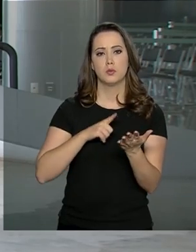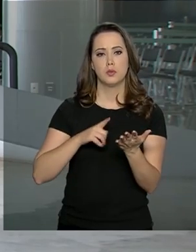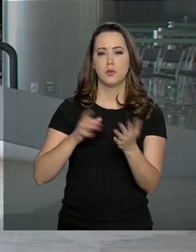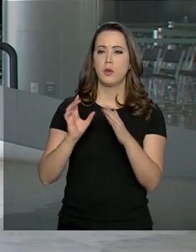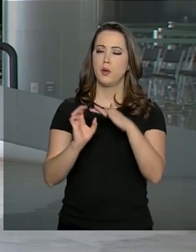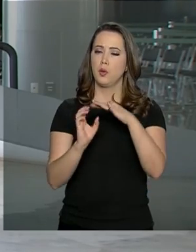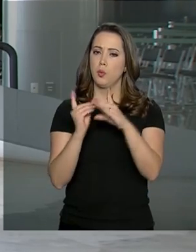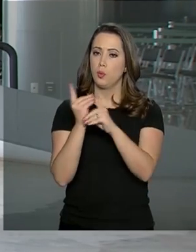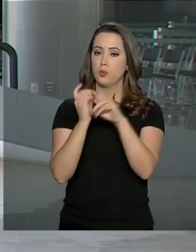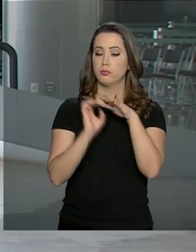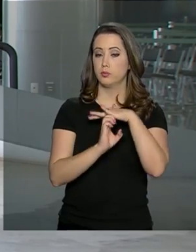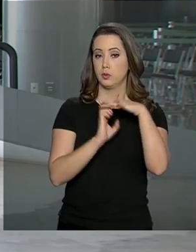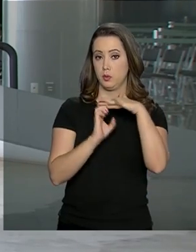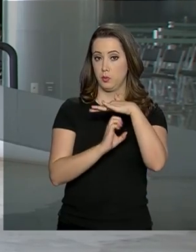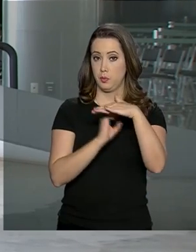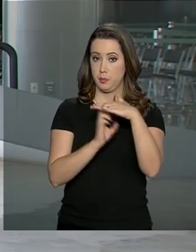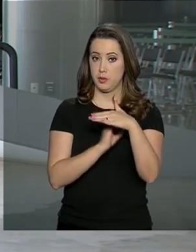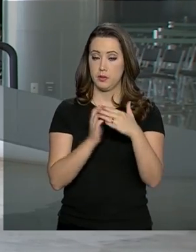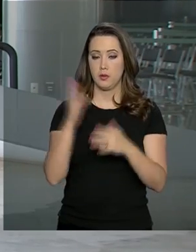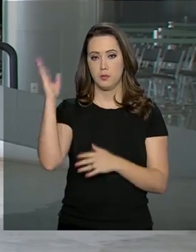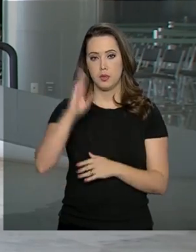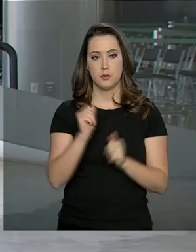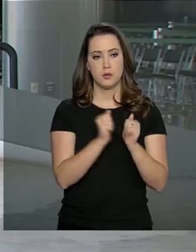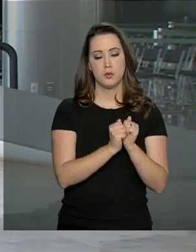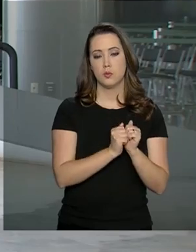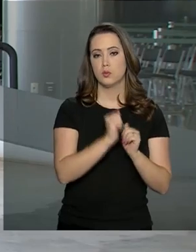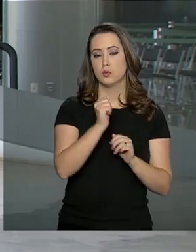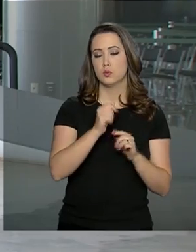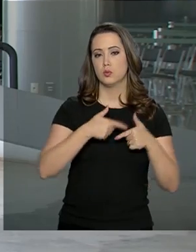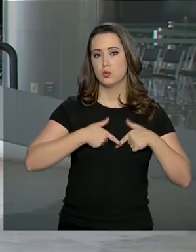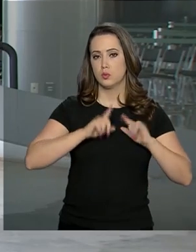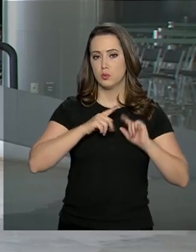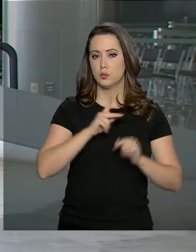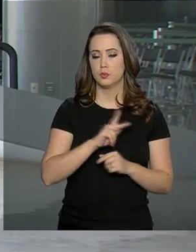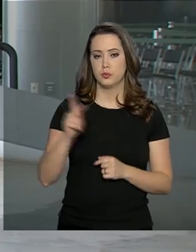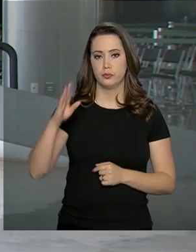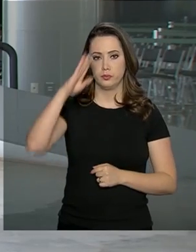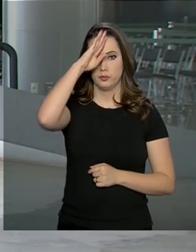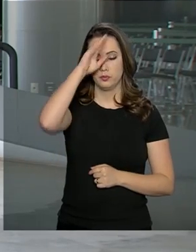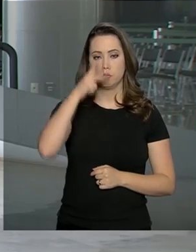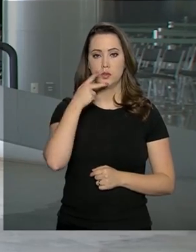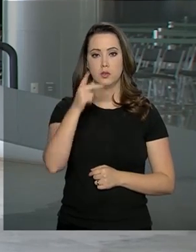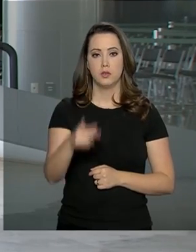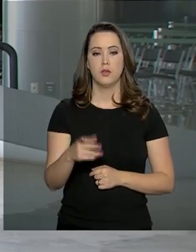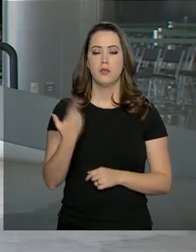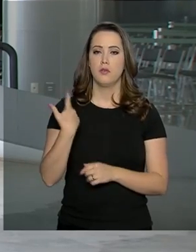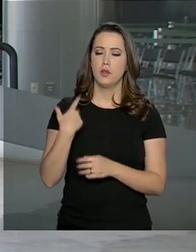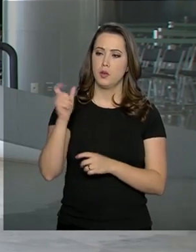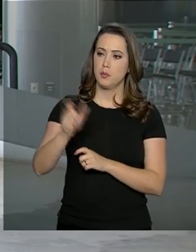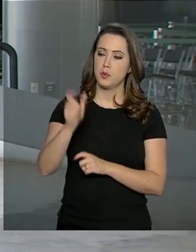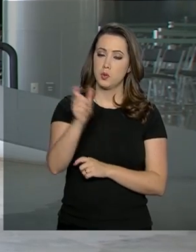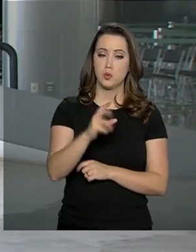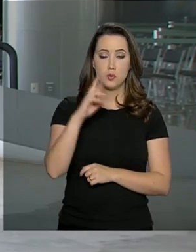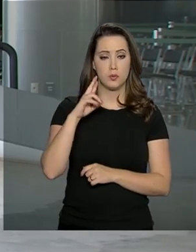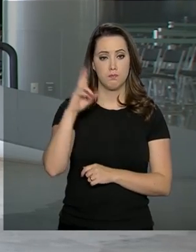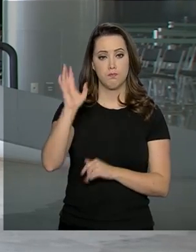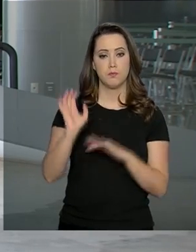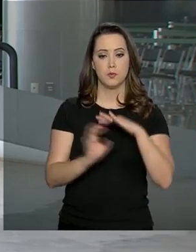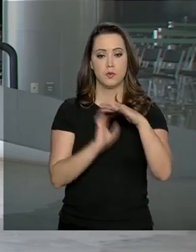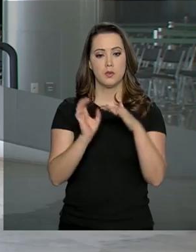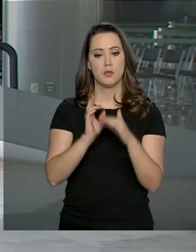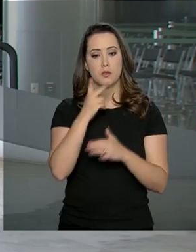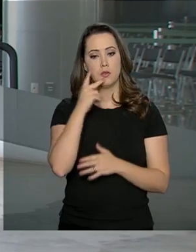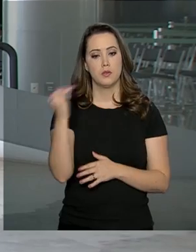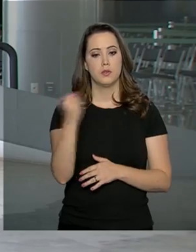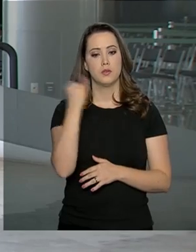negócios. No encontro empresarial Brasil-Israel, o presidente Jair Bolsonaro falou a investidores. Ele destacou as